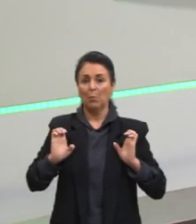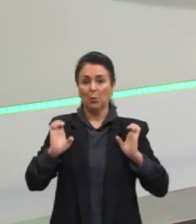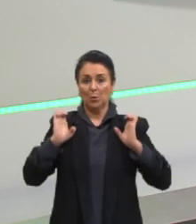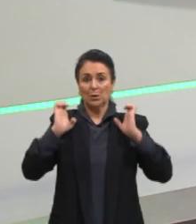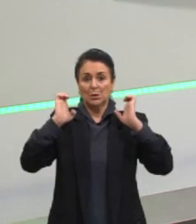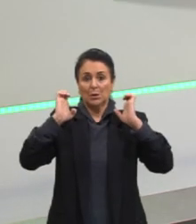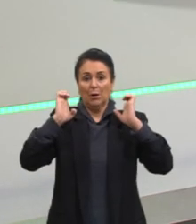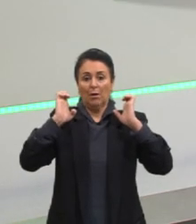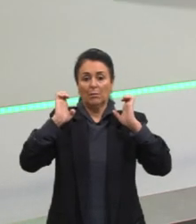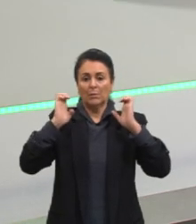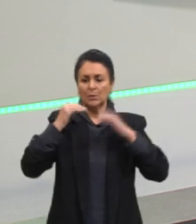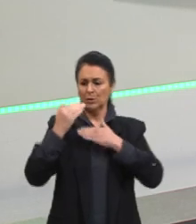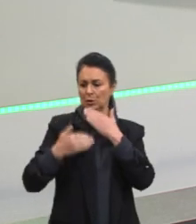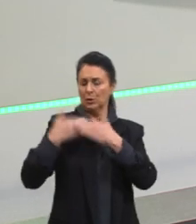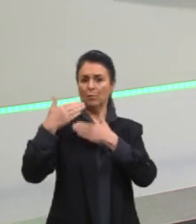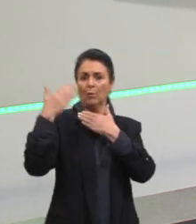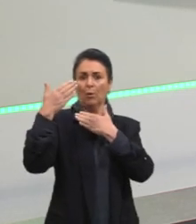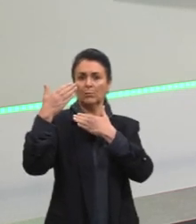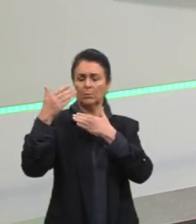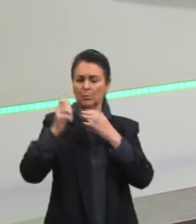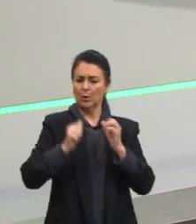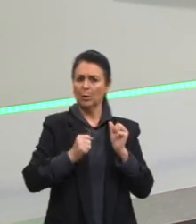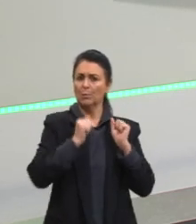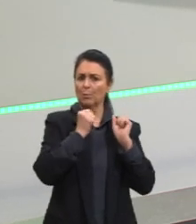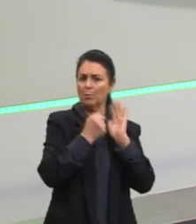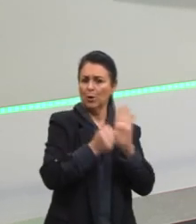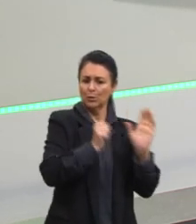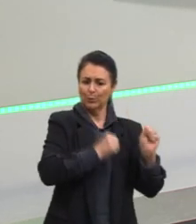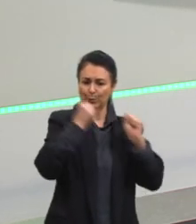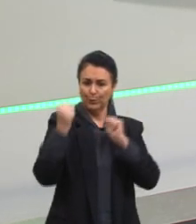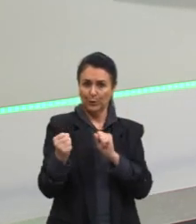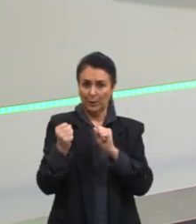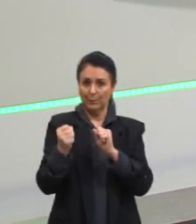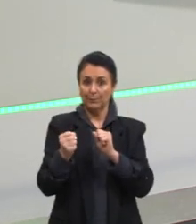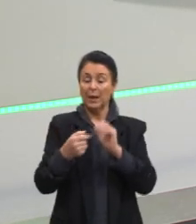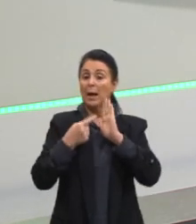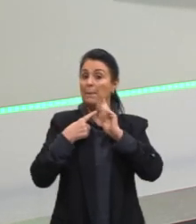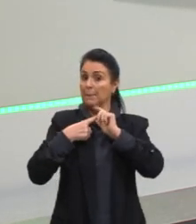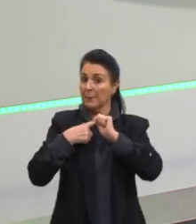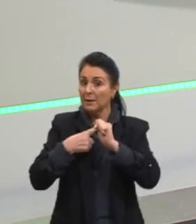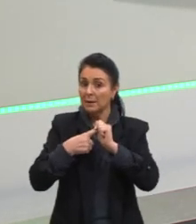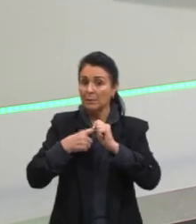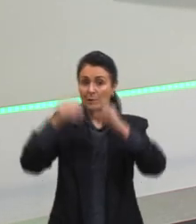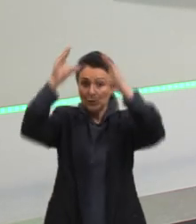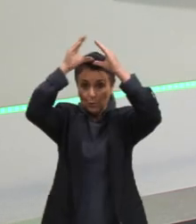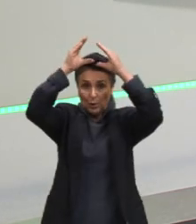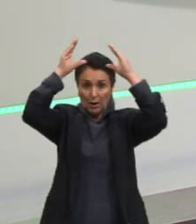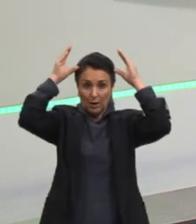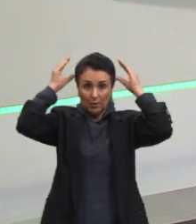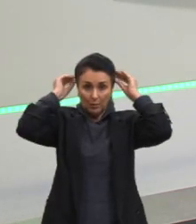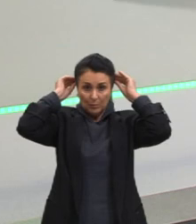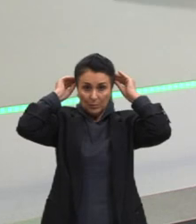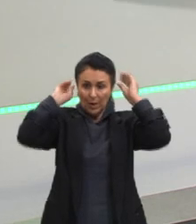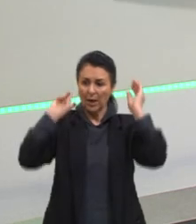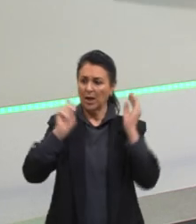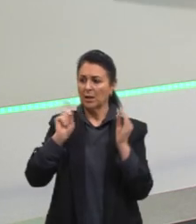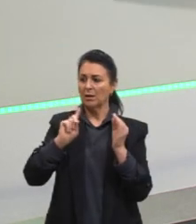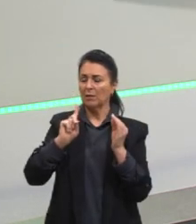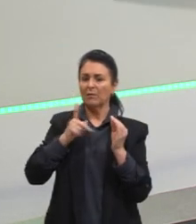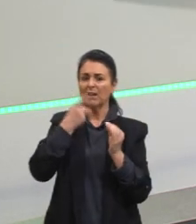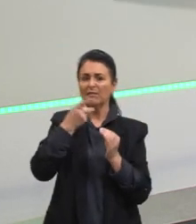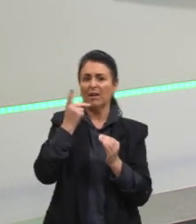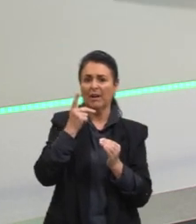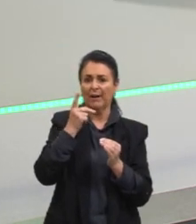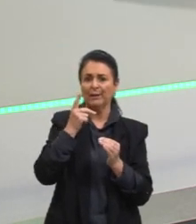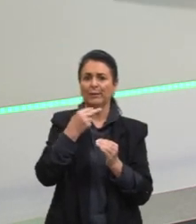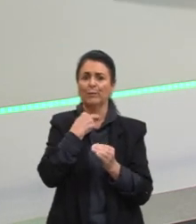a se impor. E o protestantismo, principalmente calvinista, ele não vai condenar a usura, não vai condenar